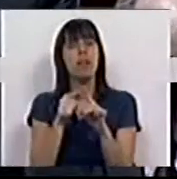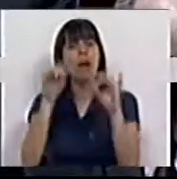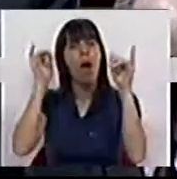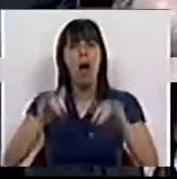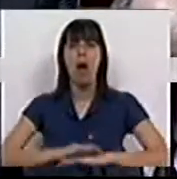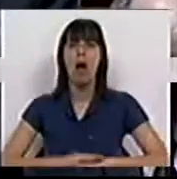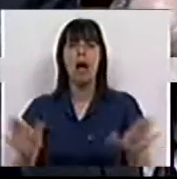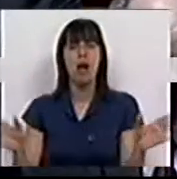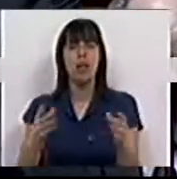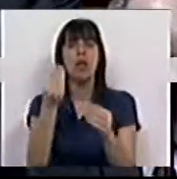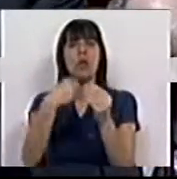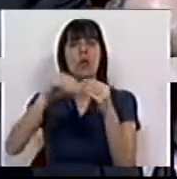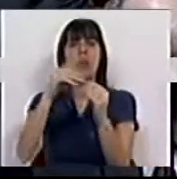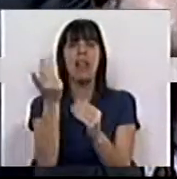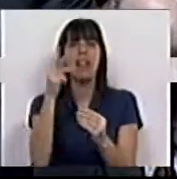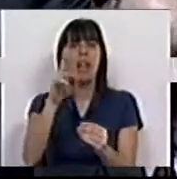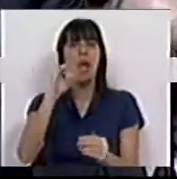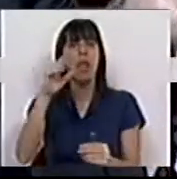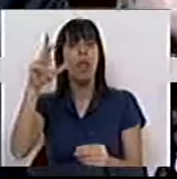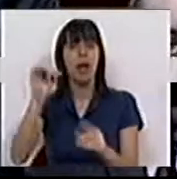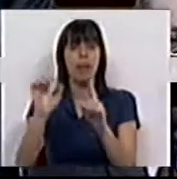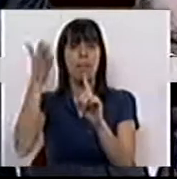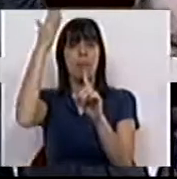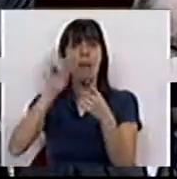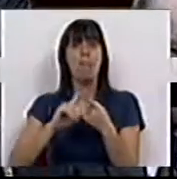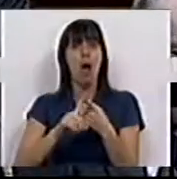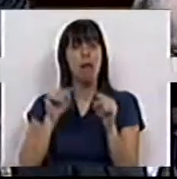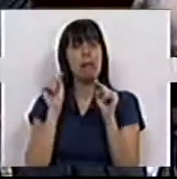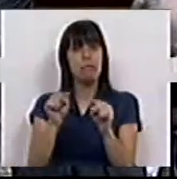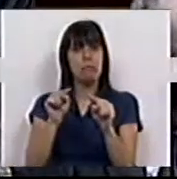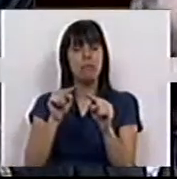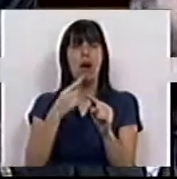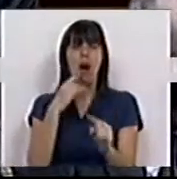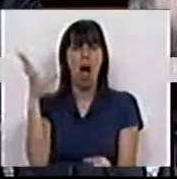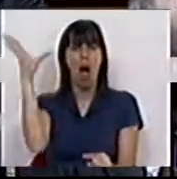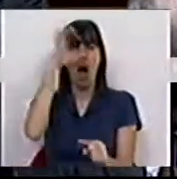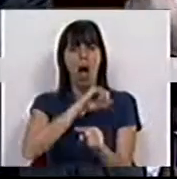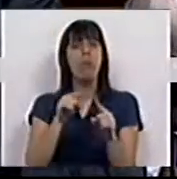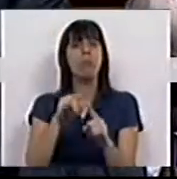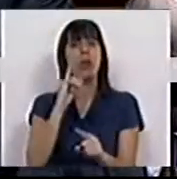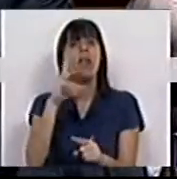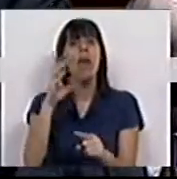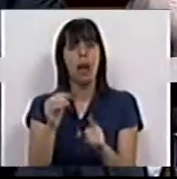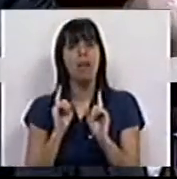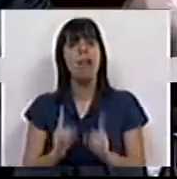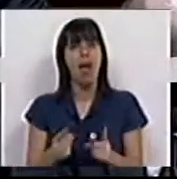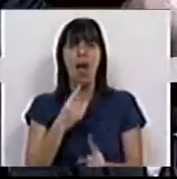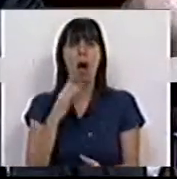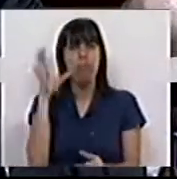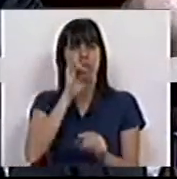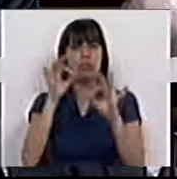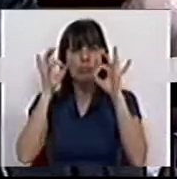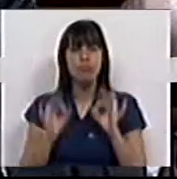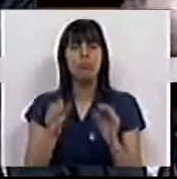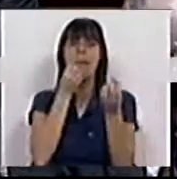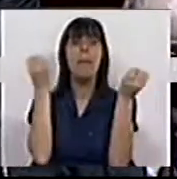de ser acabar com a sobretaxa de IRS. É a primeira, porque aí é que está o abuso do IRS, aí é que está